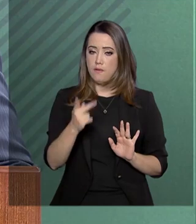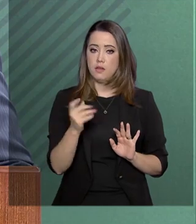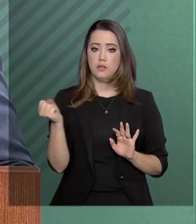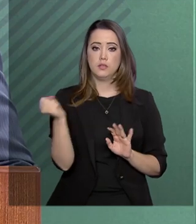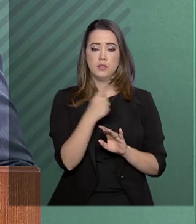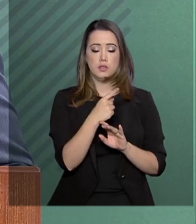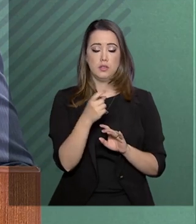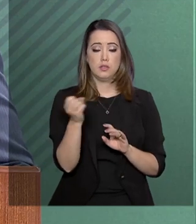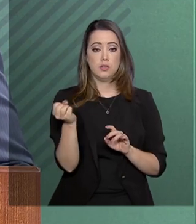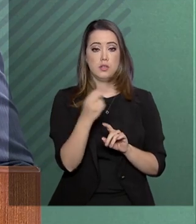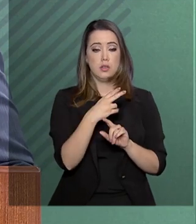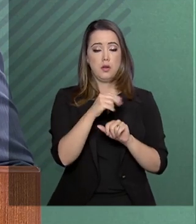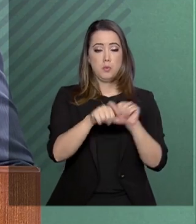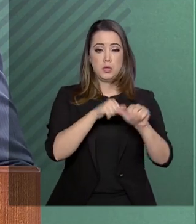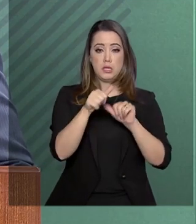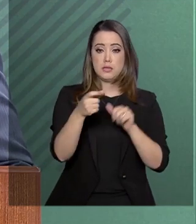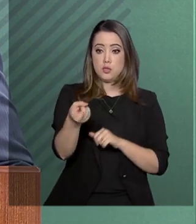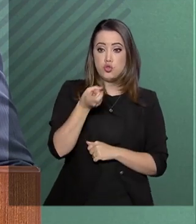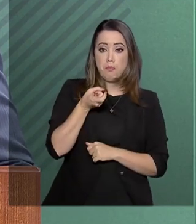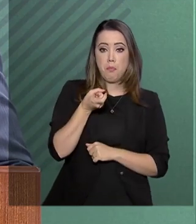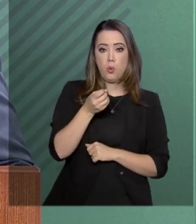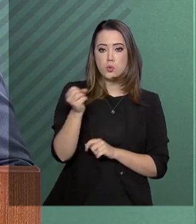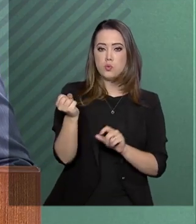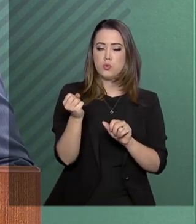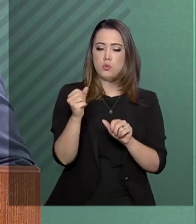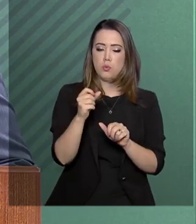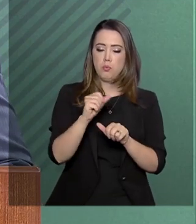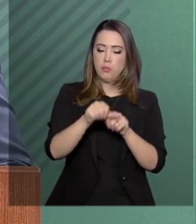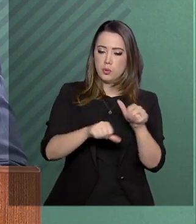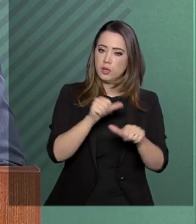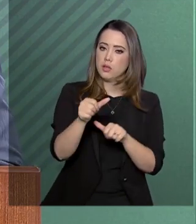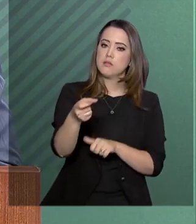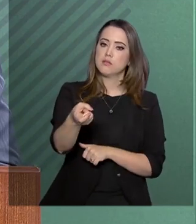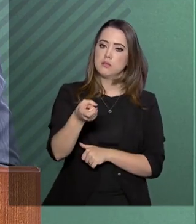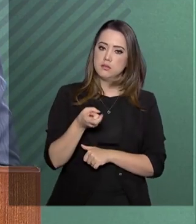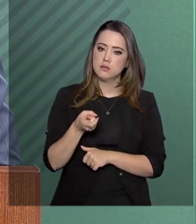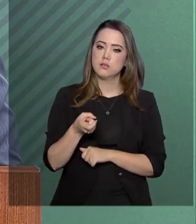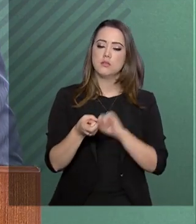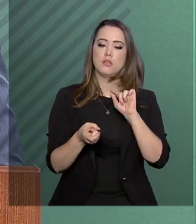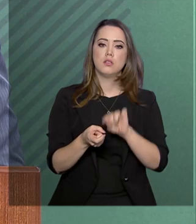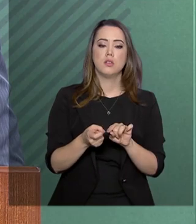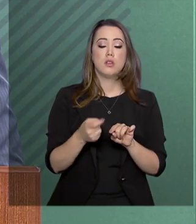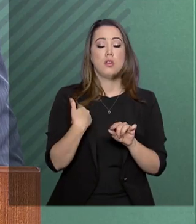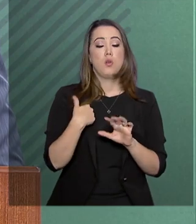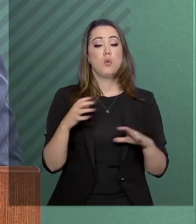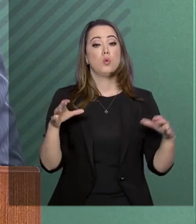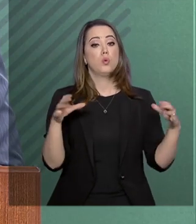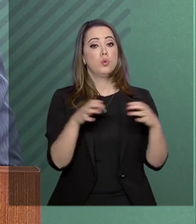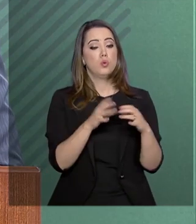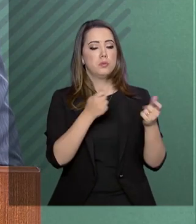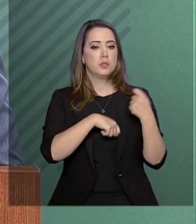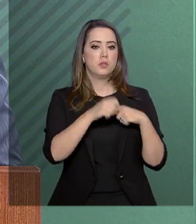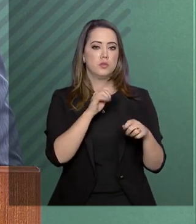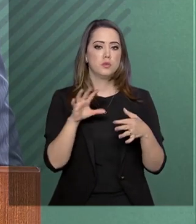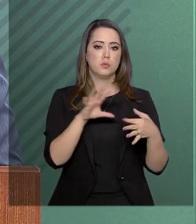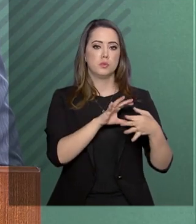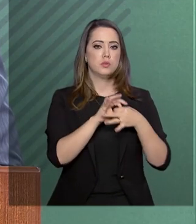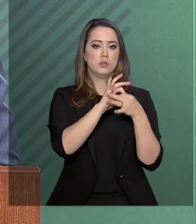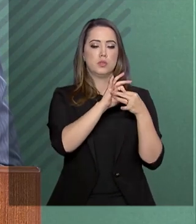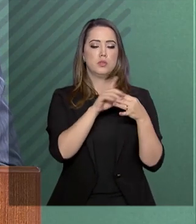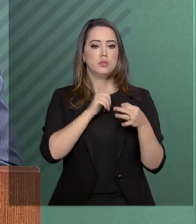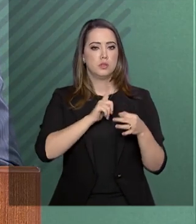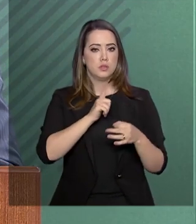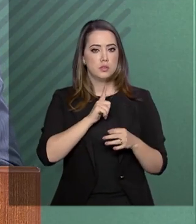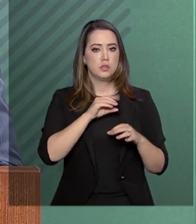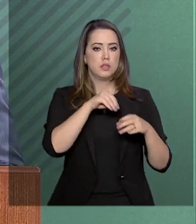tributária, a equipe econômica está ultimando uma proposta integrada com as existentes